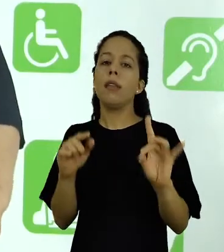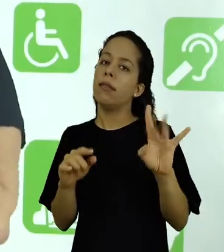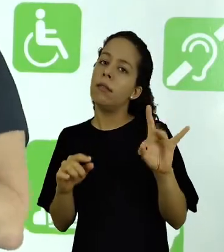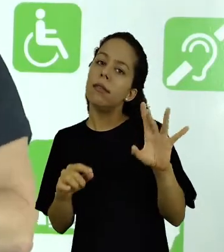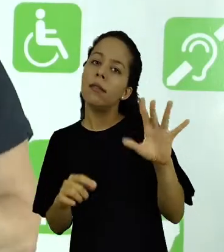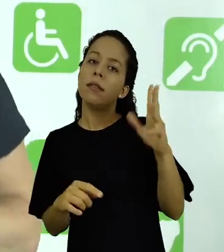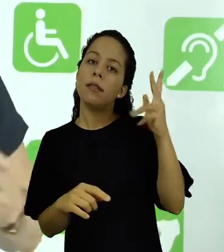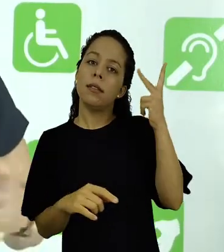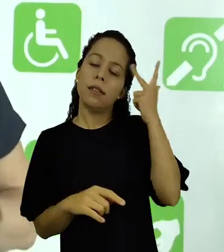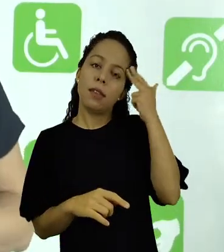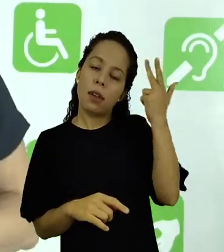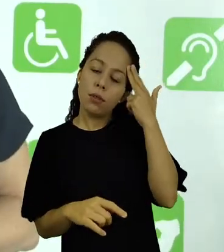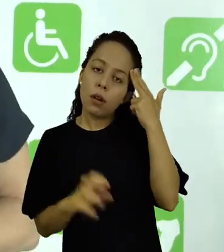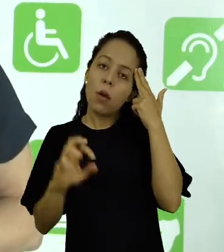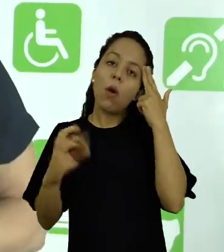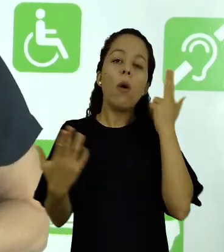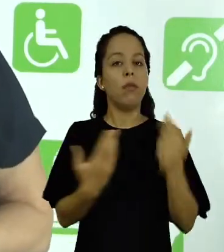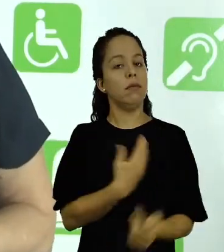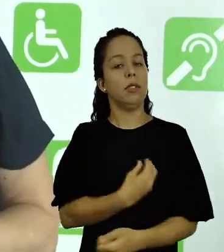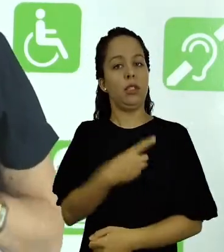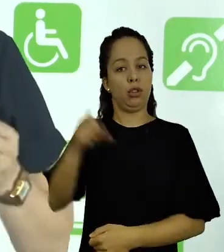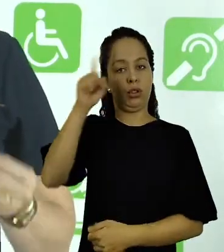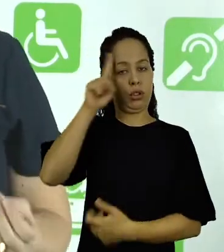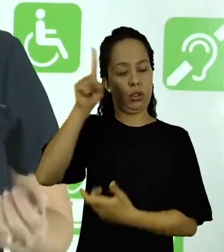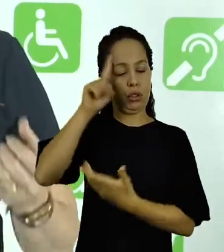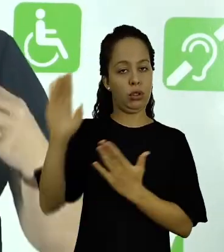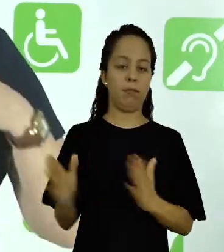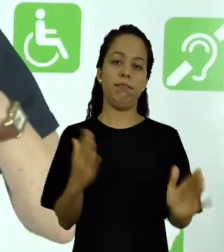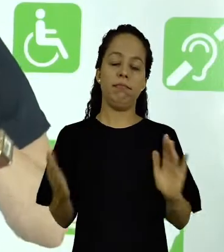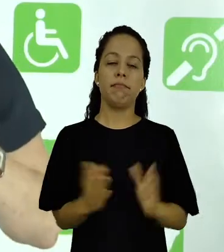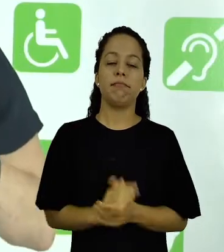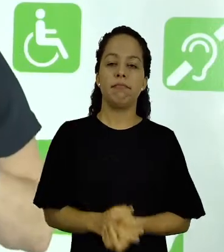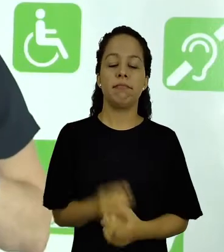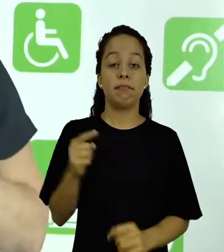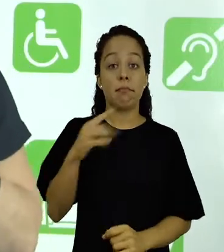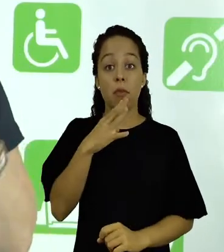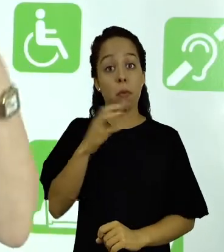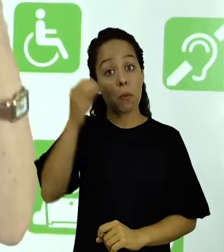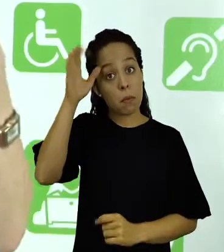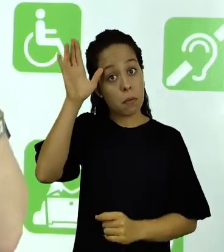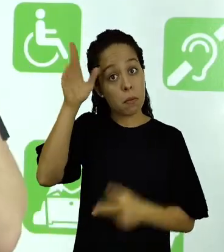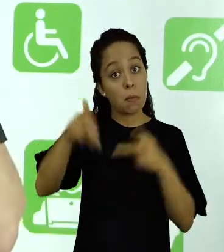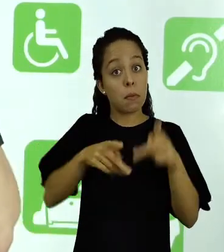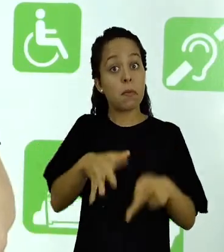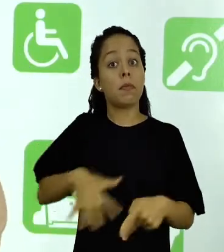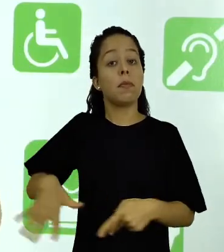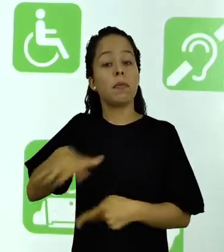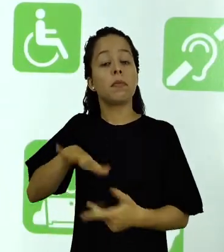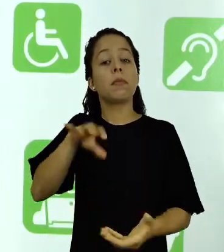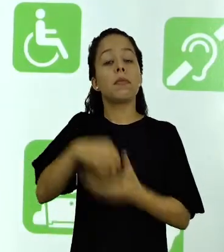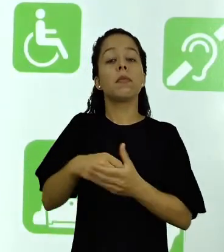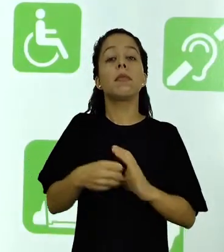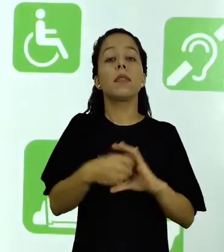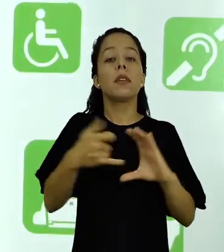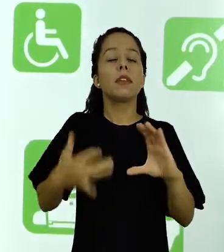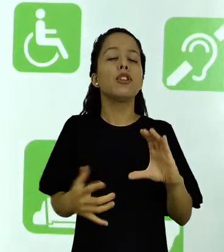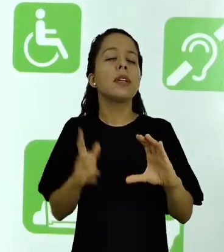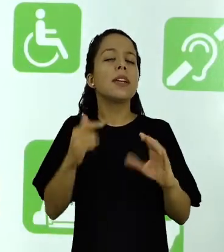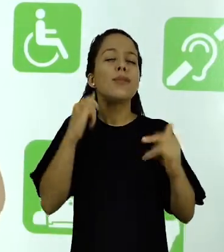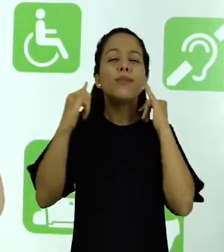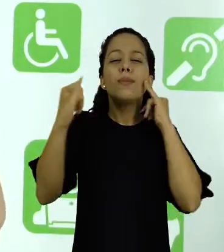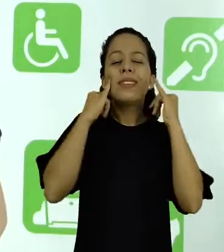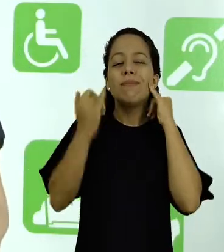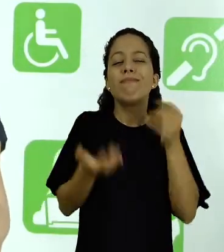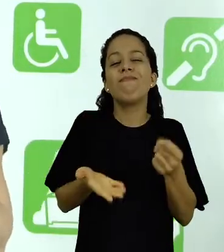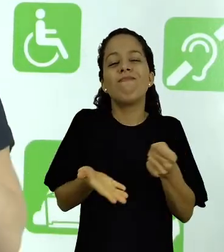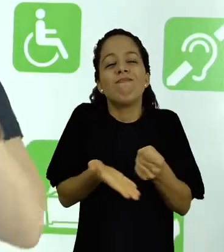naturais ou ocorrências do dia a dia. Esse conhecimento popular, então, tem como característica básica a